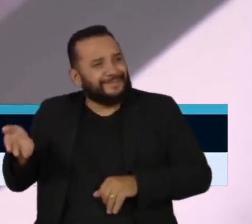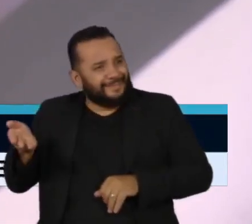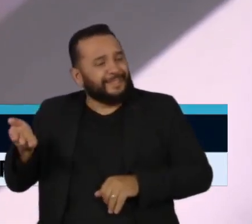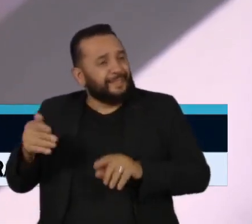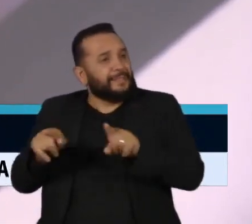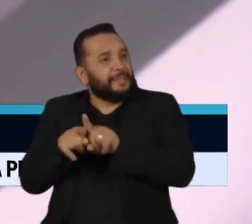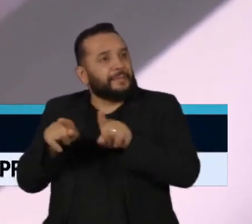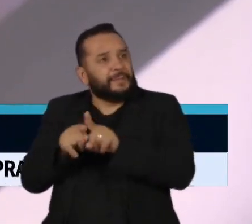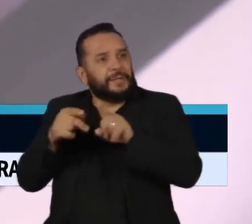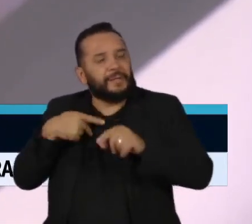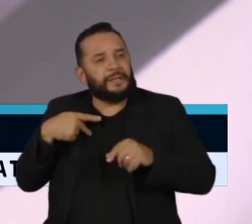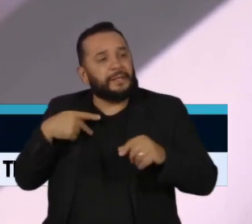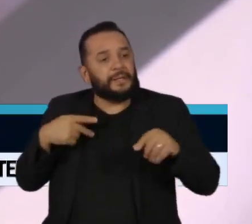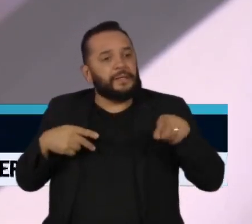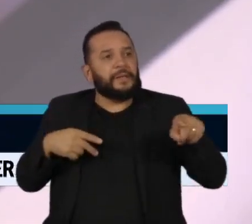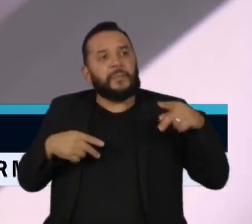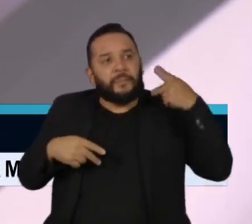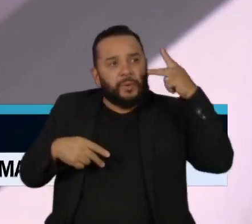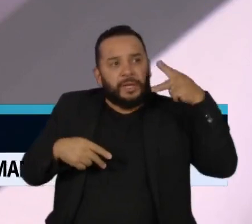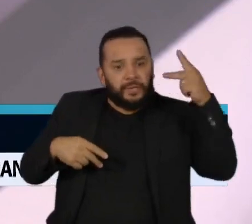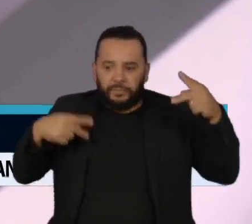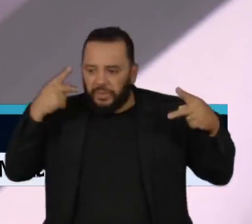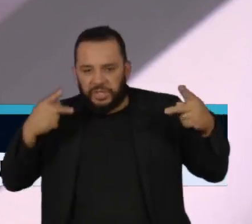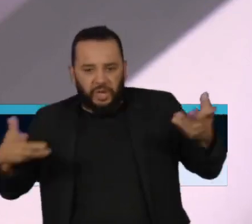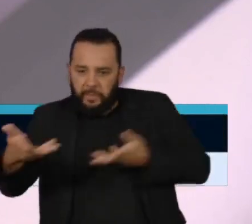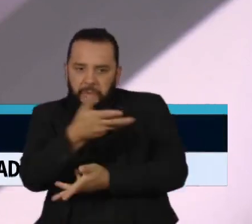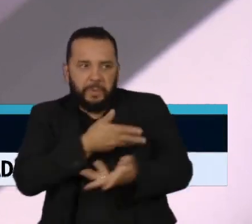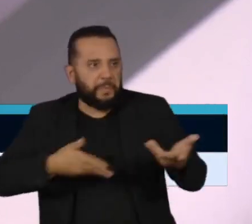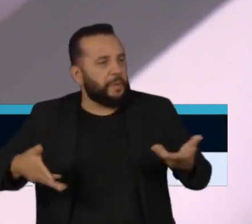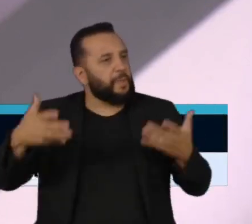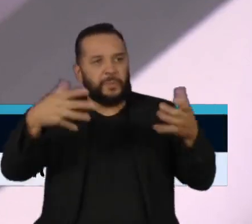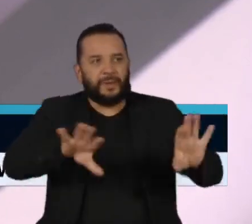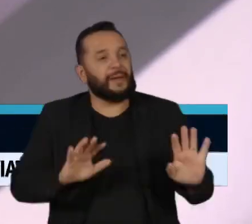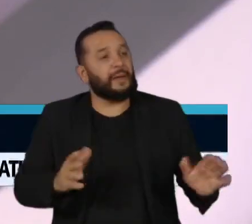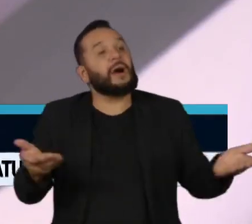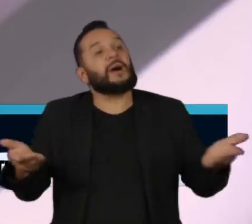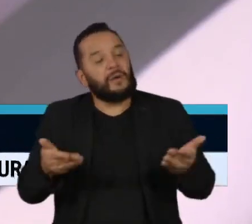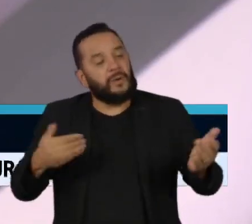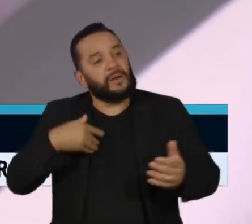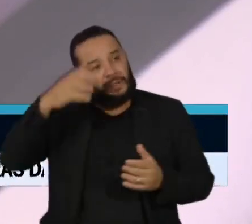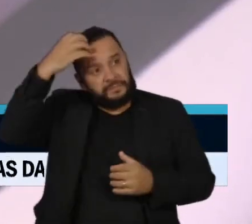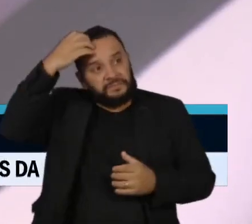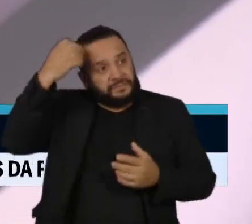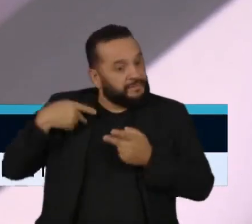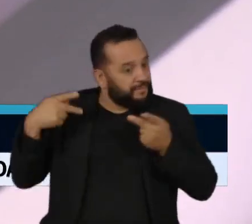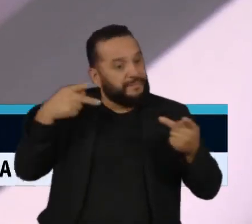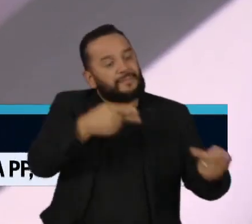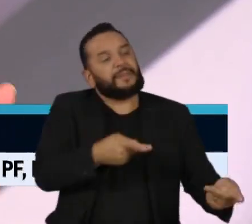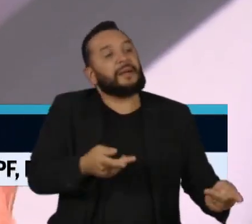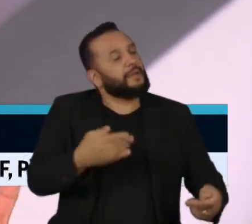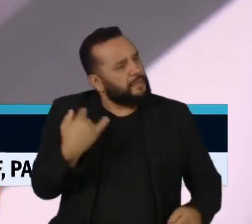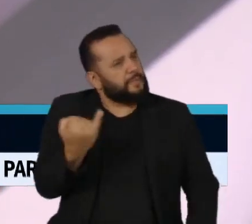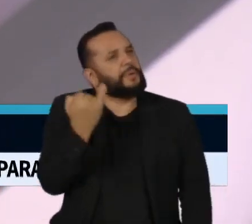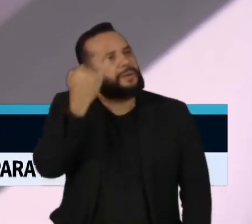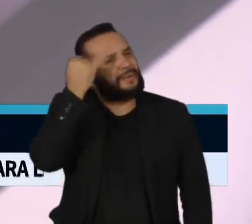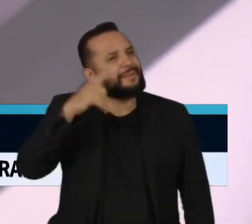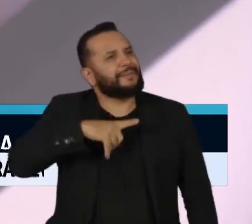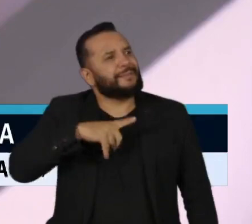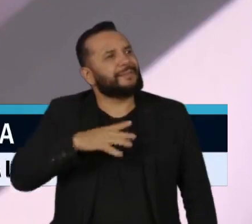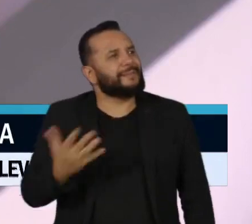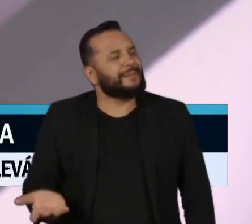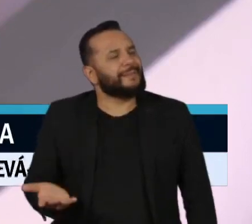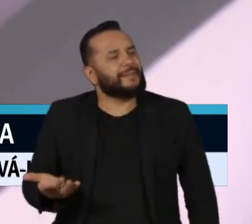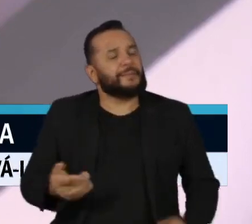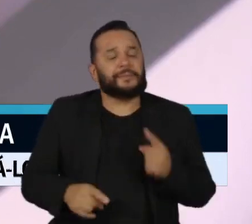políticos que não queriam se relacionar. Foi muito traumático. Então, ele fazer isso tem um simbolismo grande, porque traz